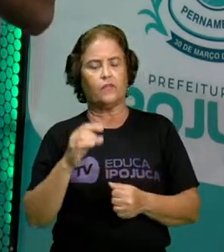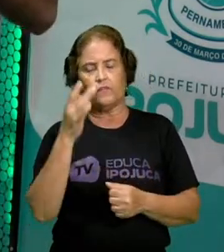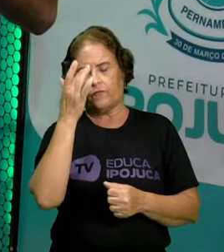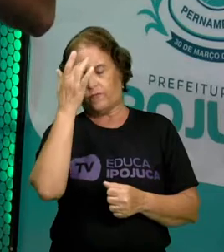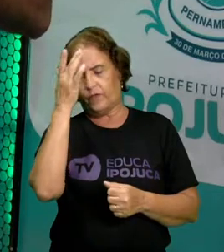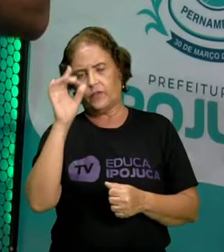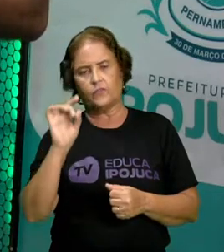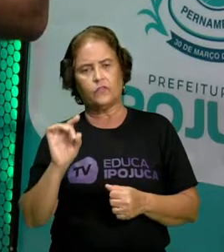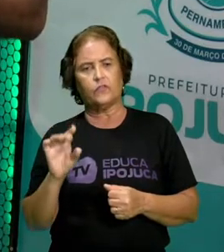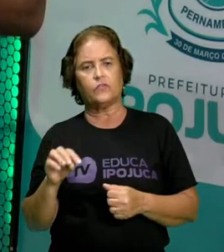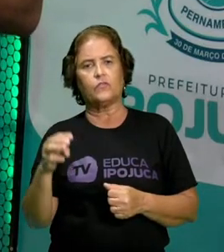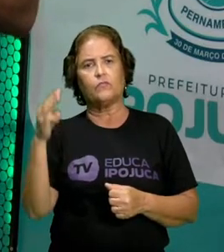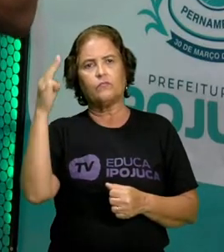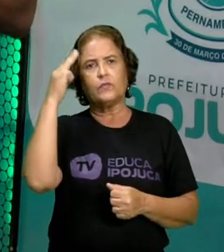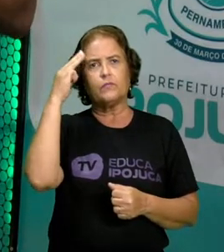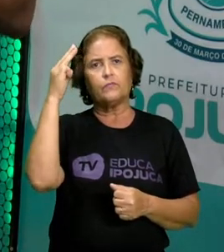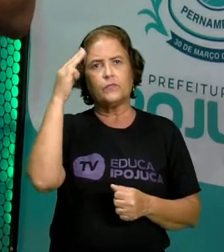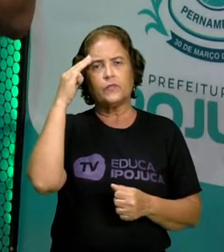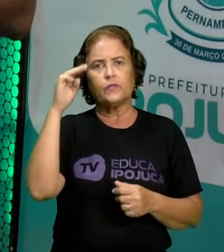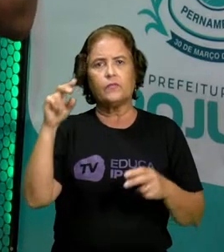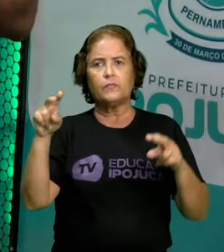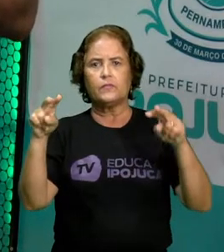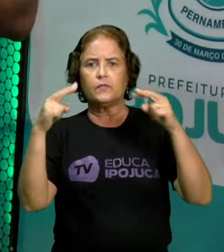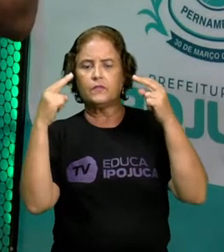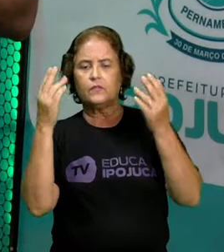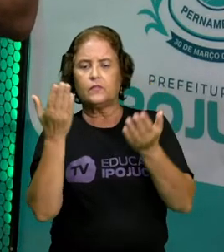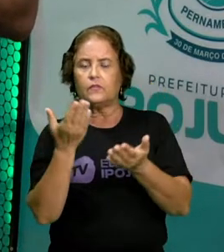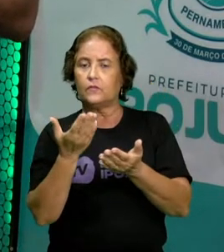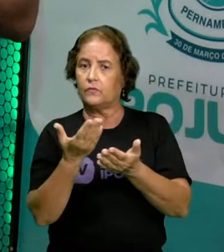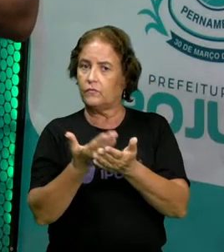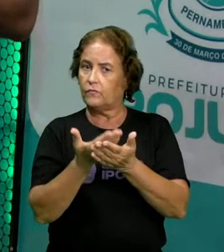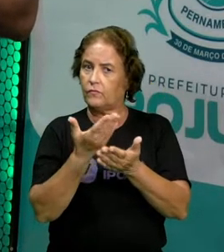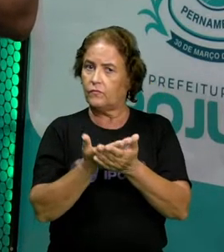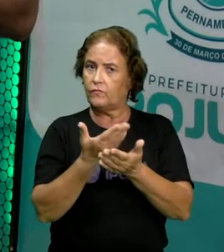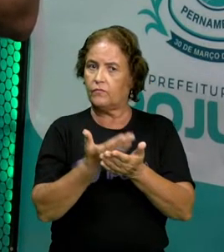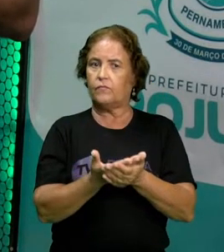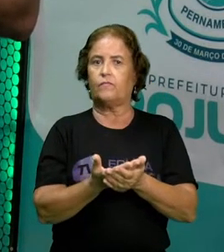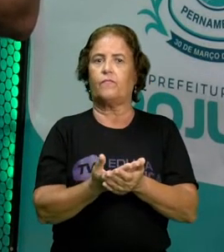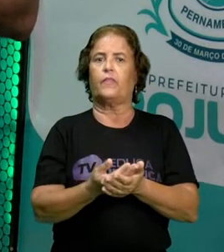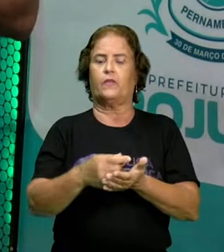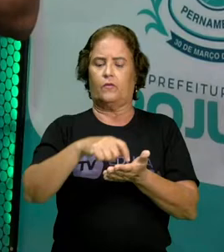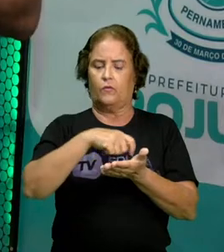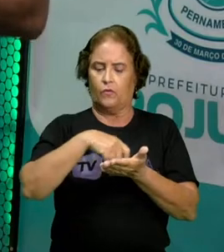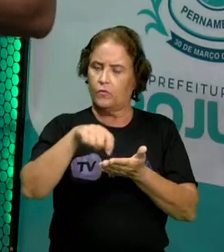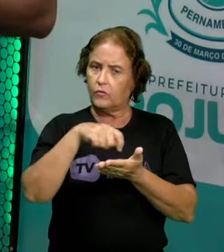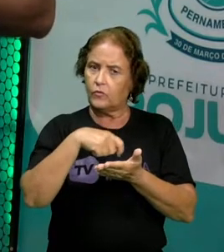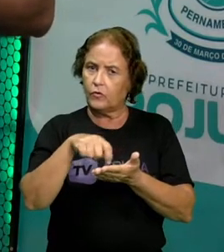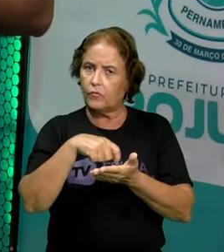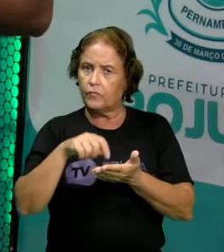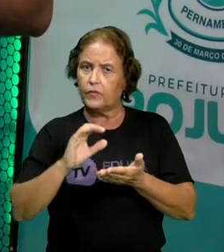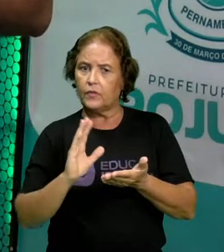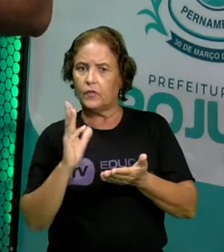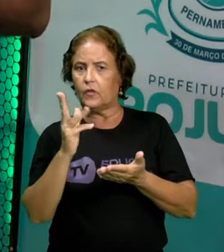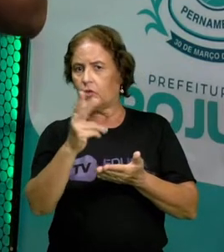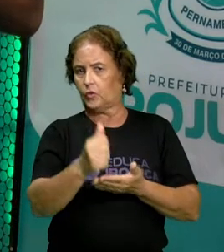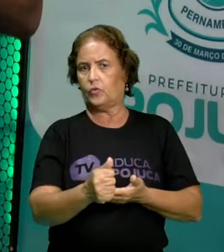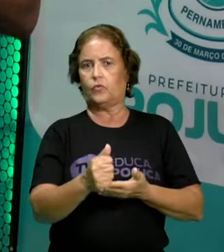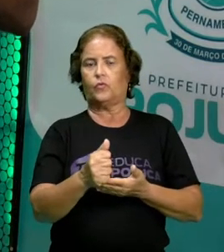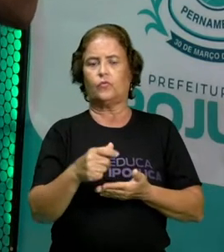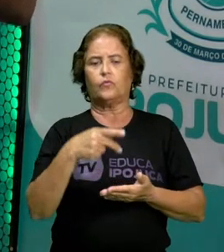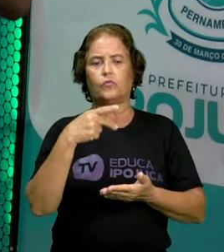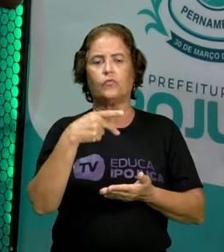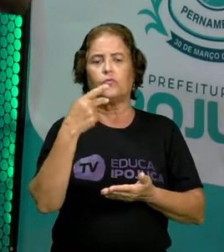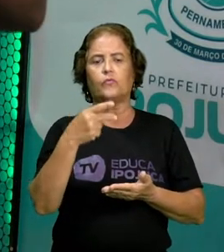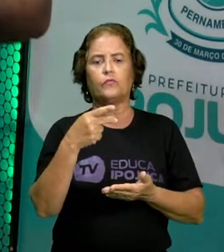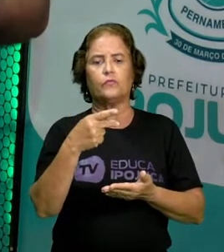Você prestar atenção na aula, sempre pegar o seu caderno, um bloco de notas e anotar tudo que o professor falar